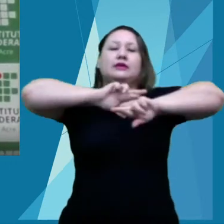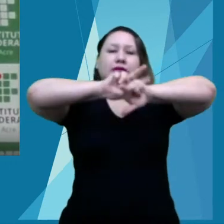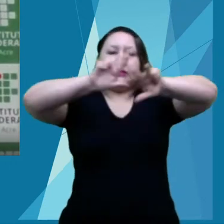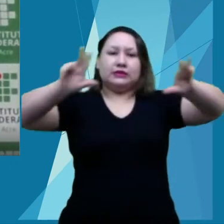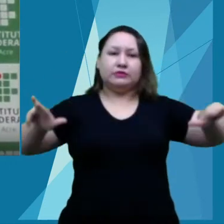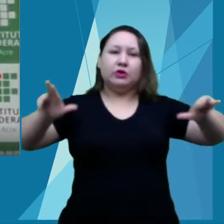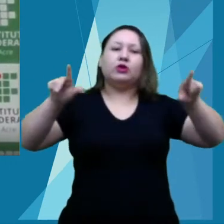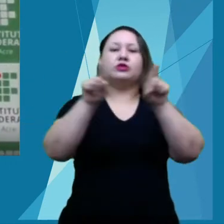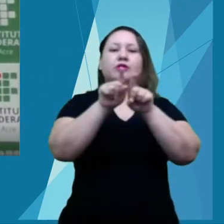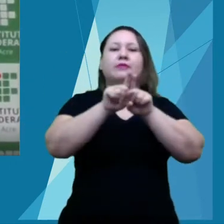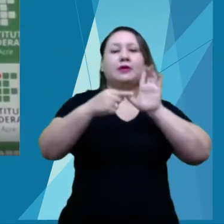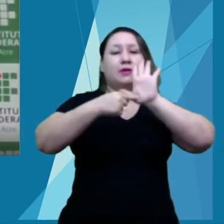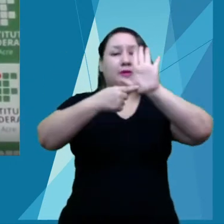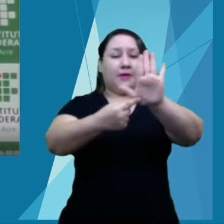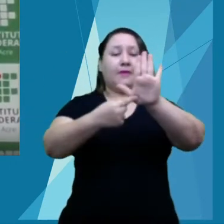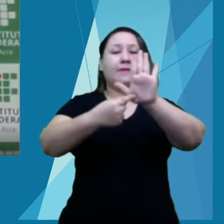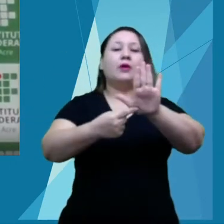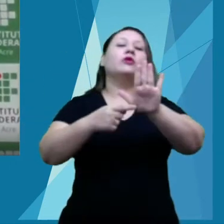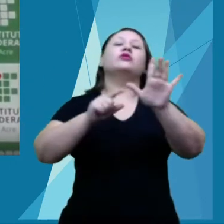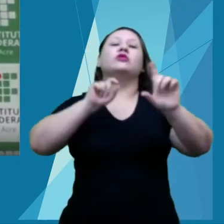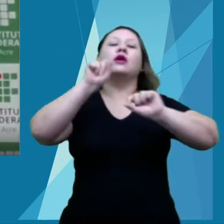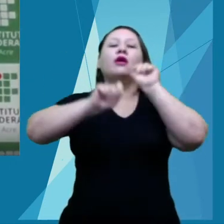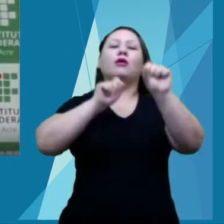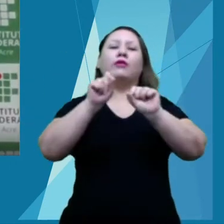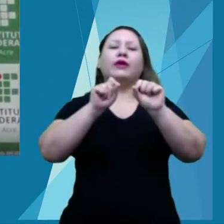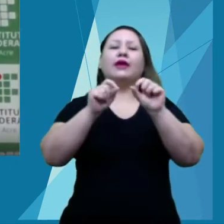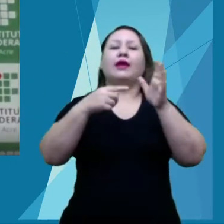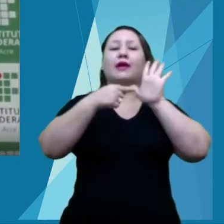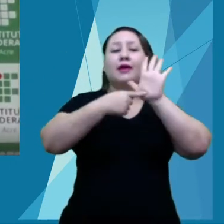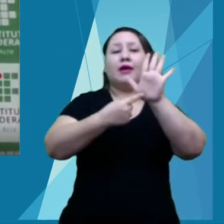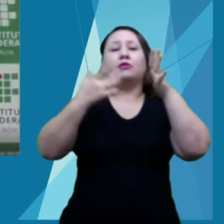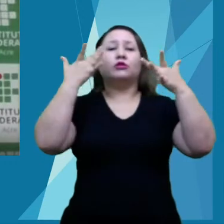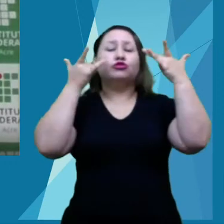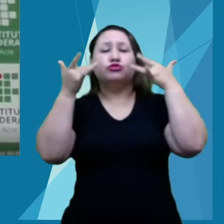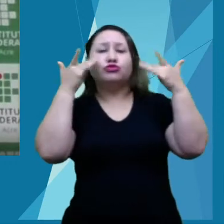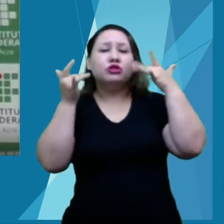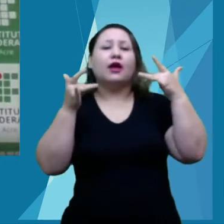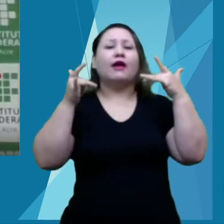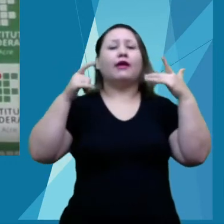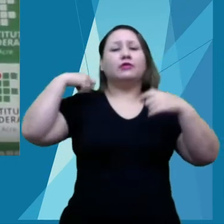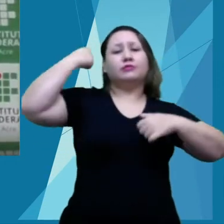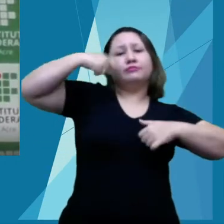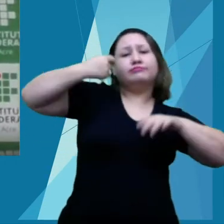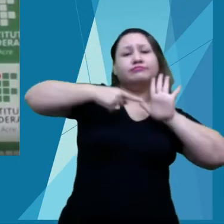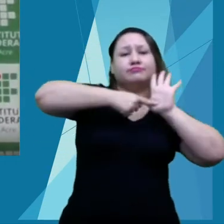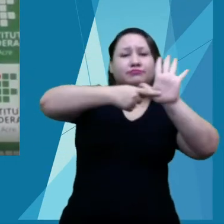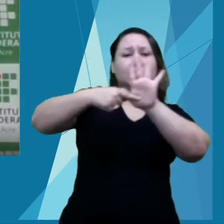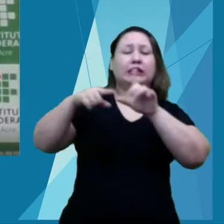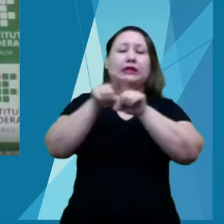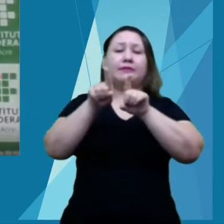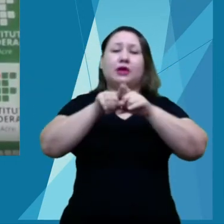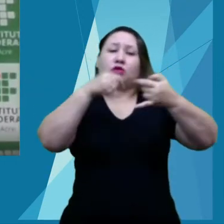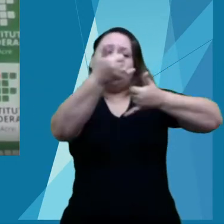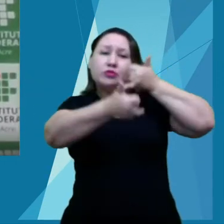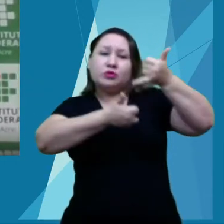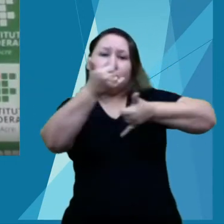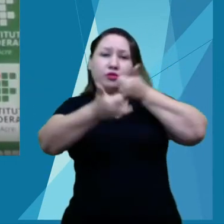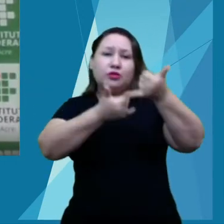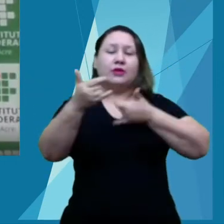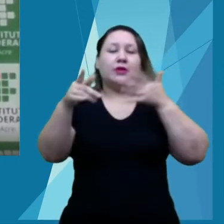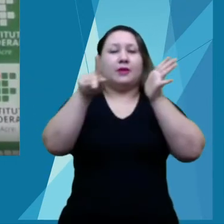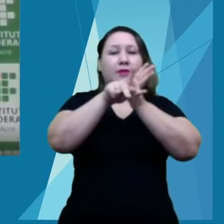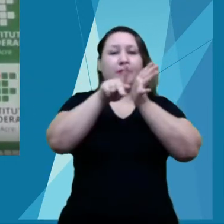a terceira Exposição de Pesquisa Científica, o primeiro Jogos Virtuais de Idiomas do IFAC.